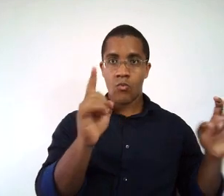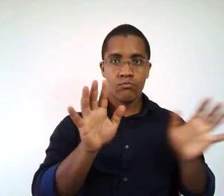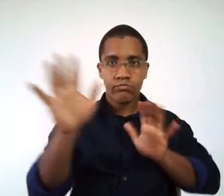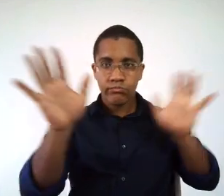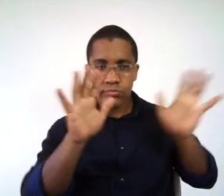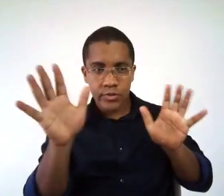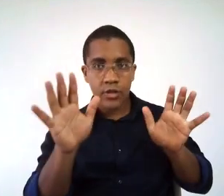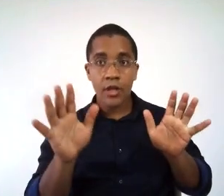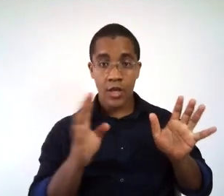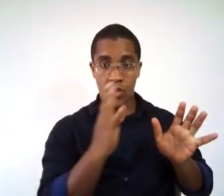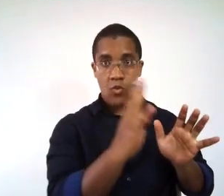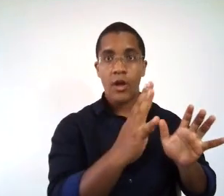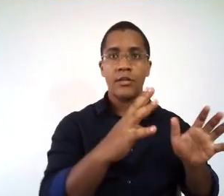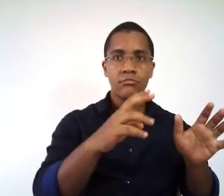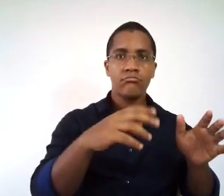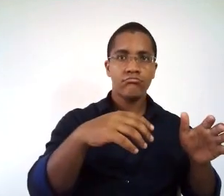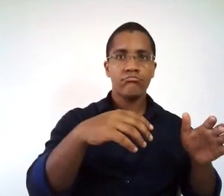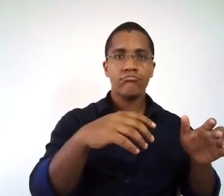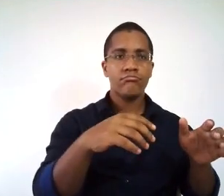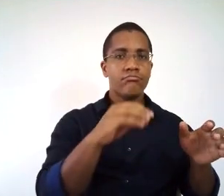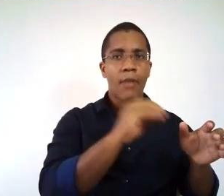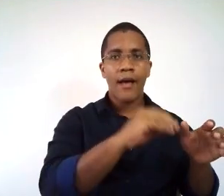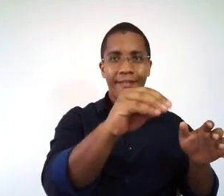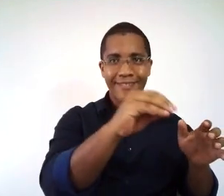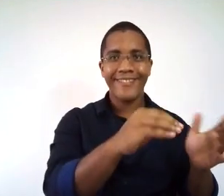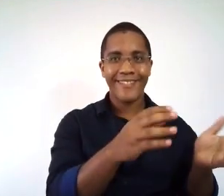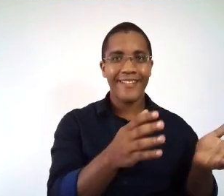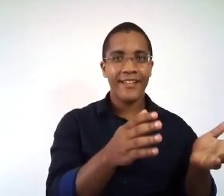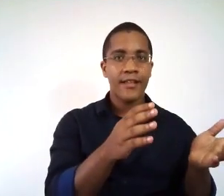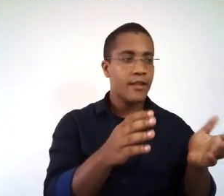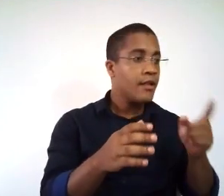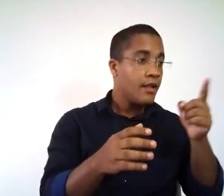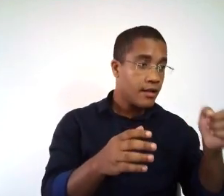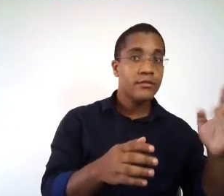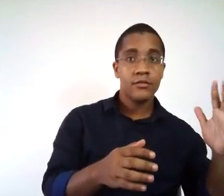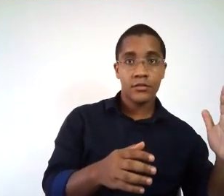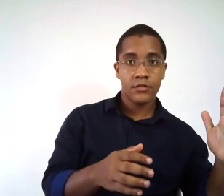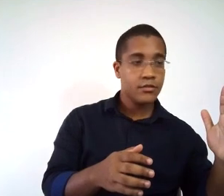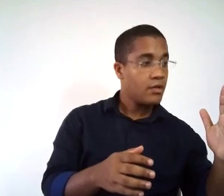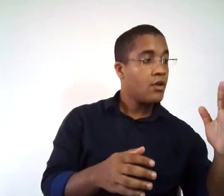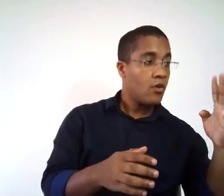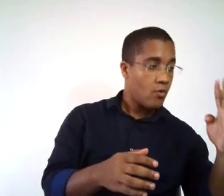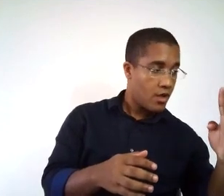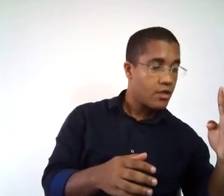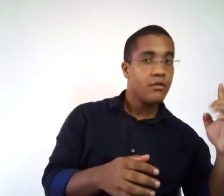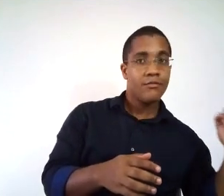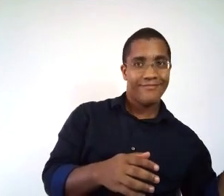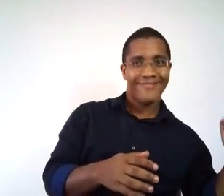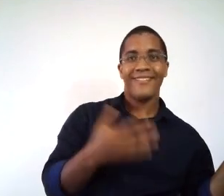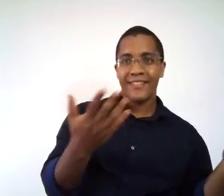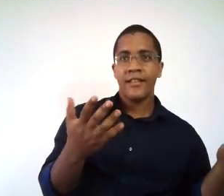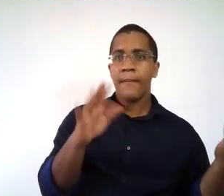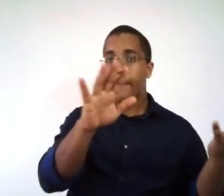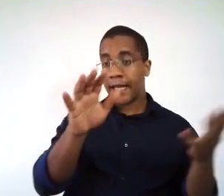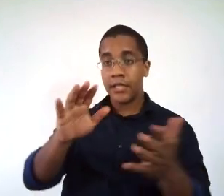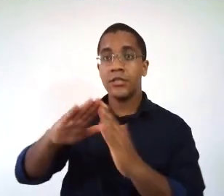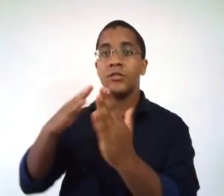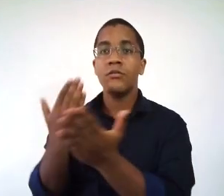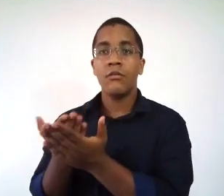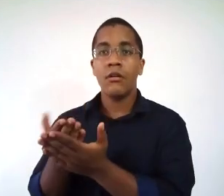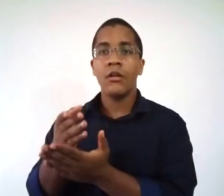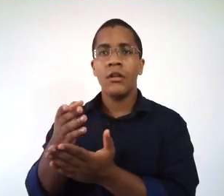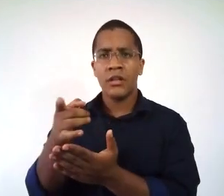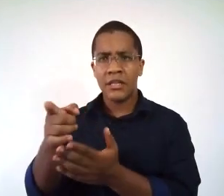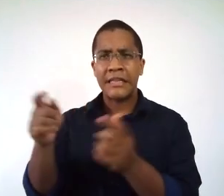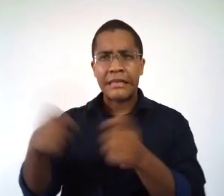linha. Na escola, se eu tiver seis pessoas, dá para jogar futsal? Dá para jogar futsal também, só que aí ele não